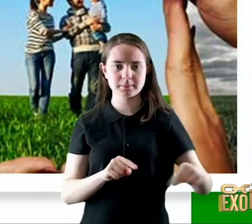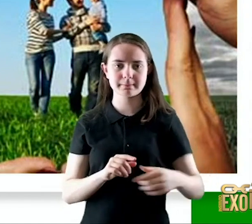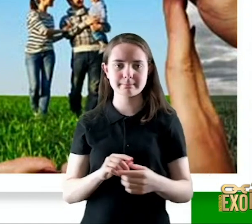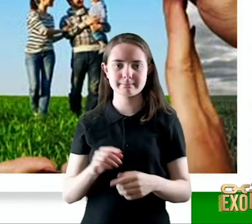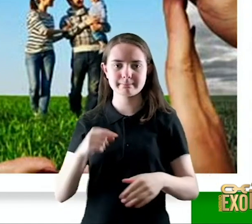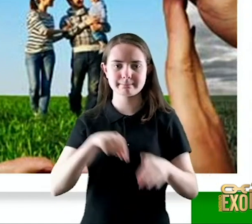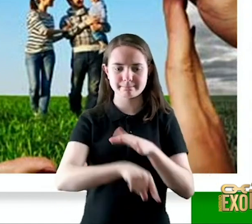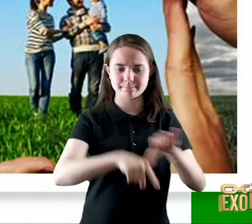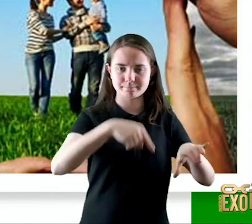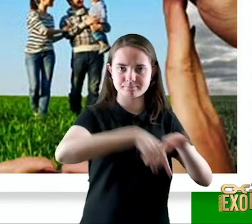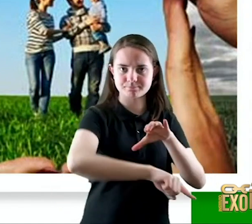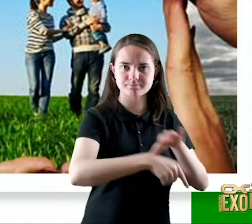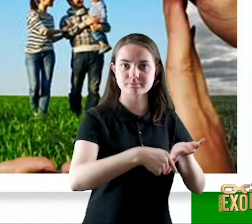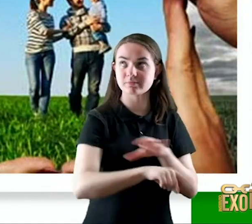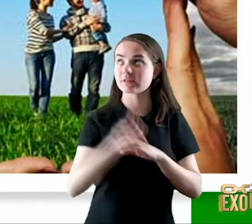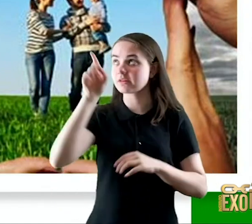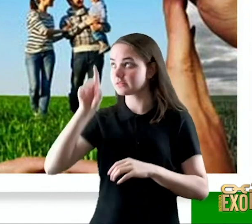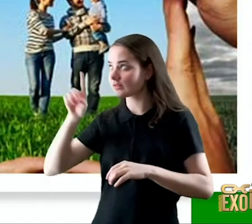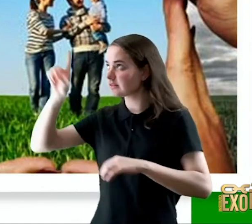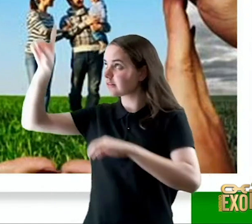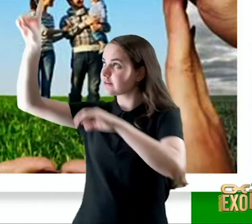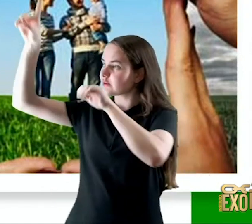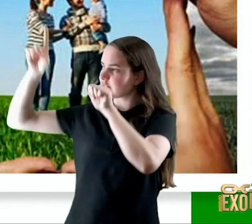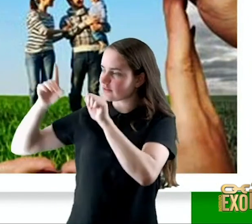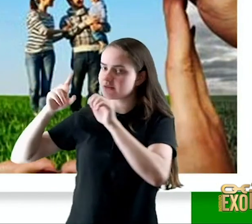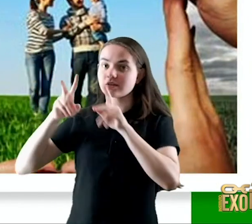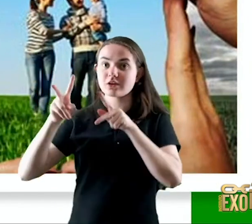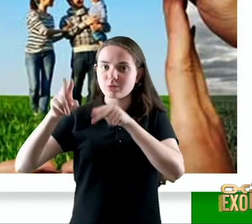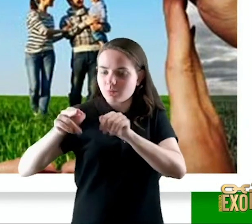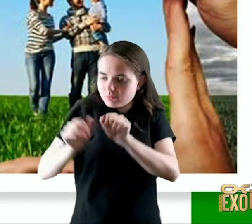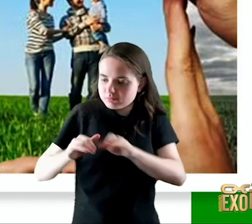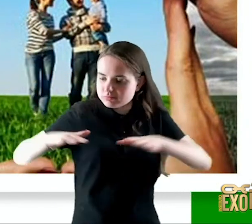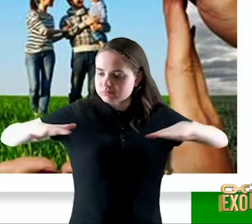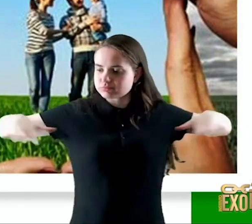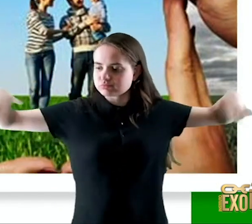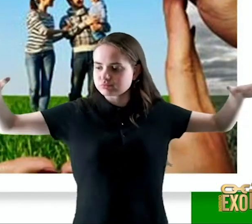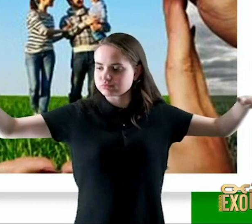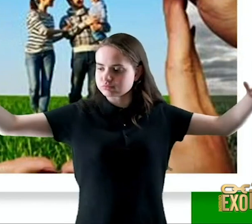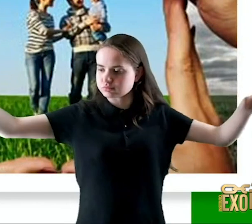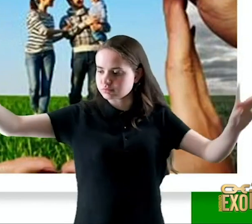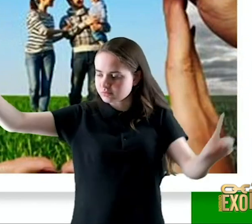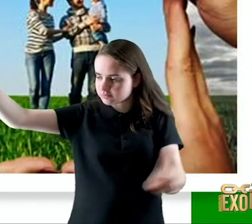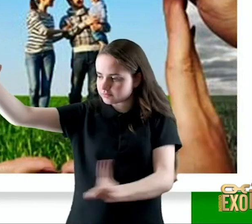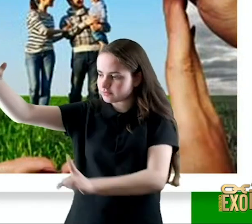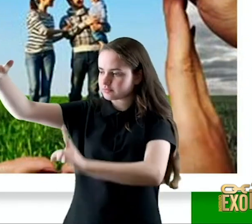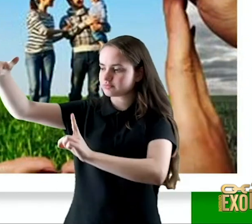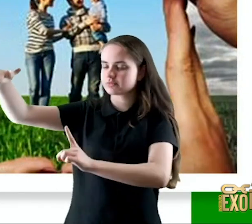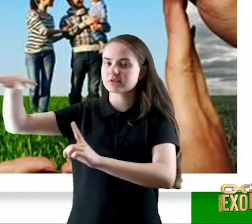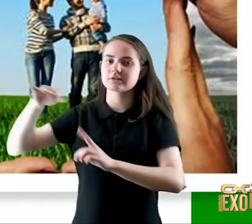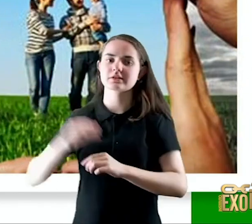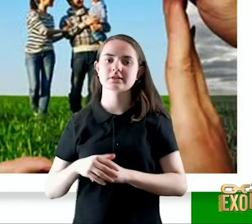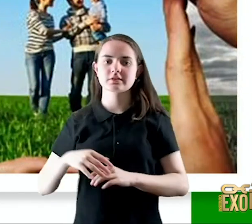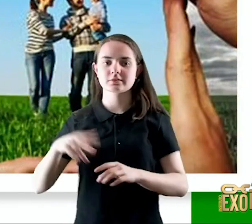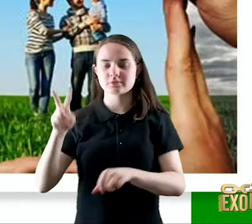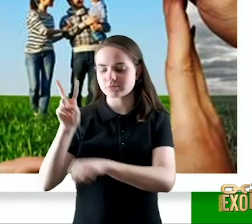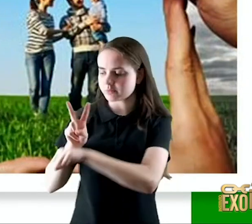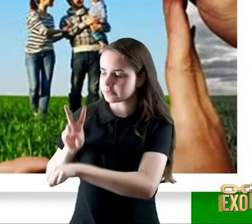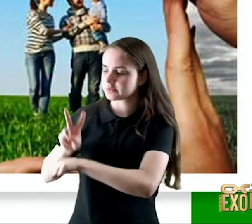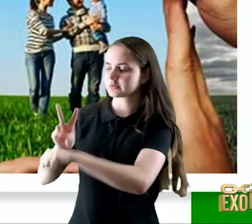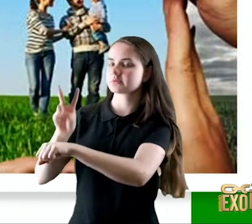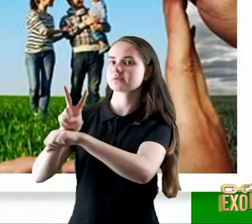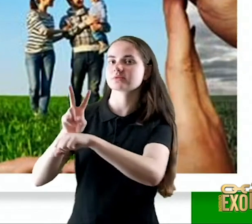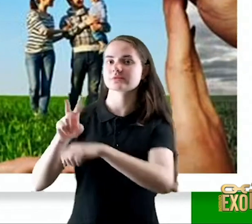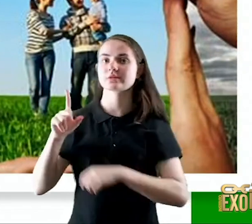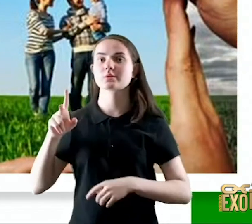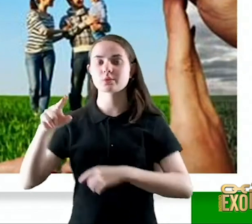suas pernas e sob suas asas você encontrará refúgio a fidelidade dele será o seu escudo